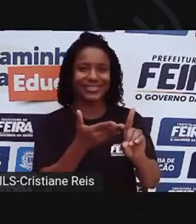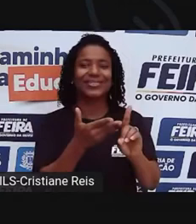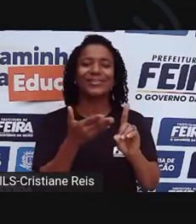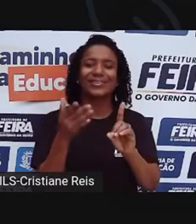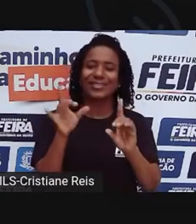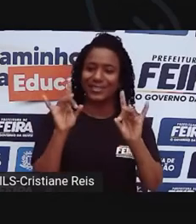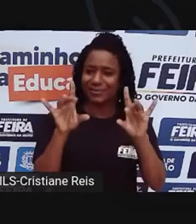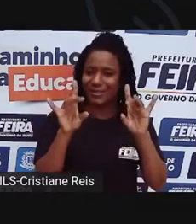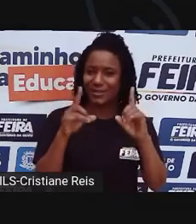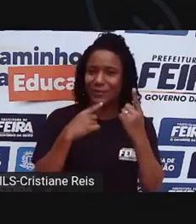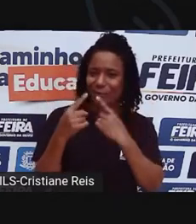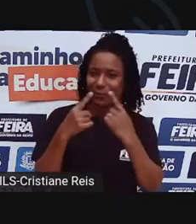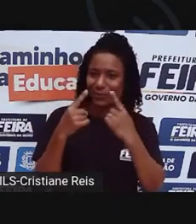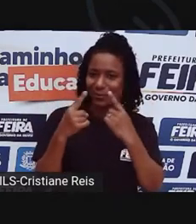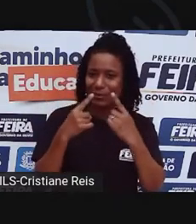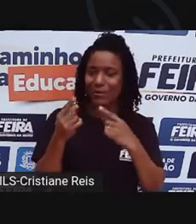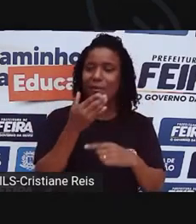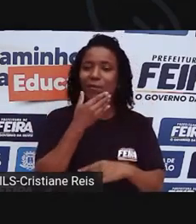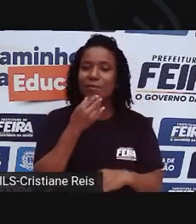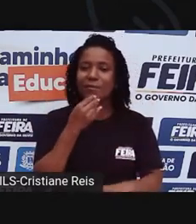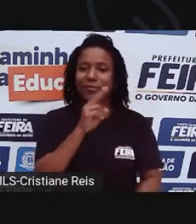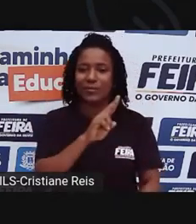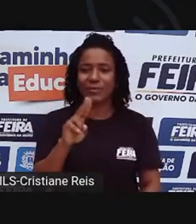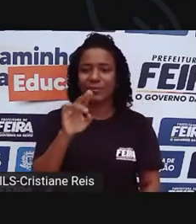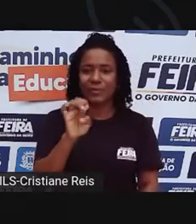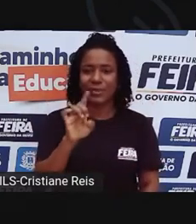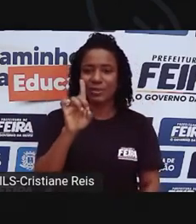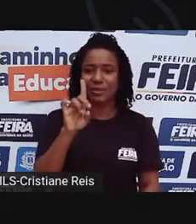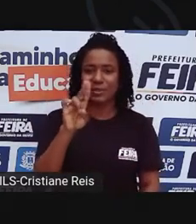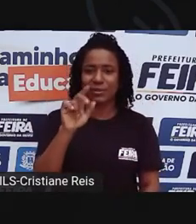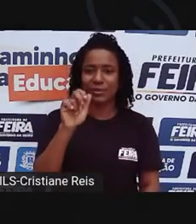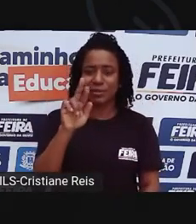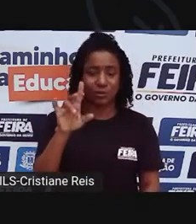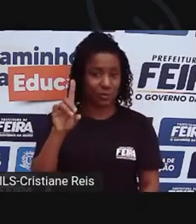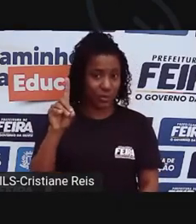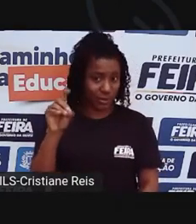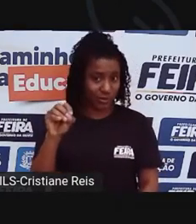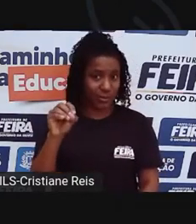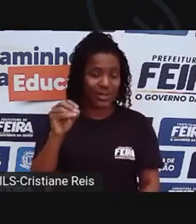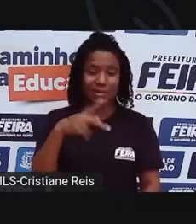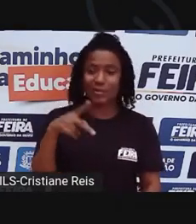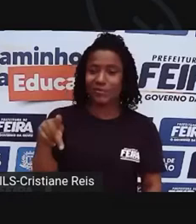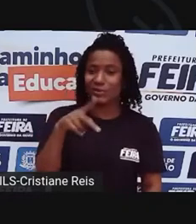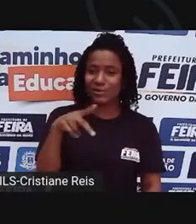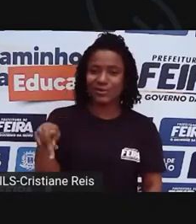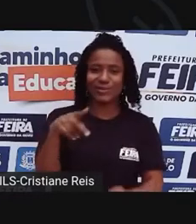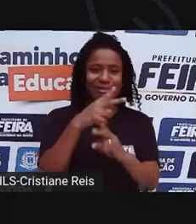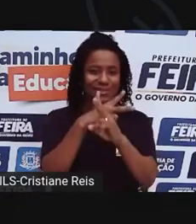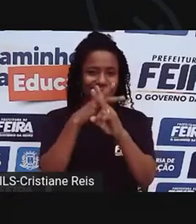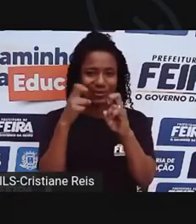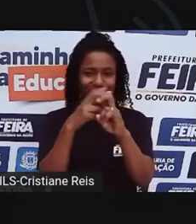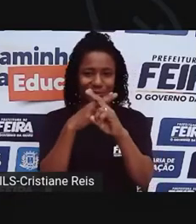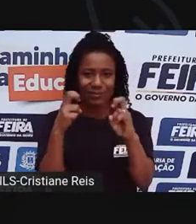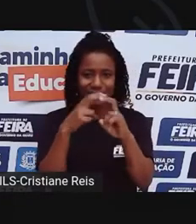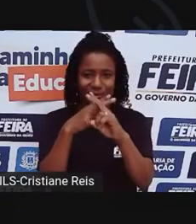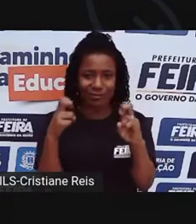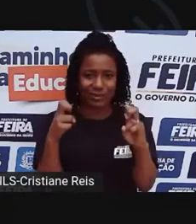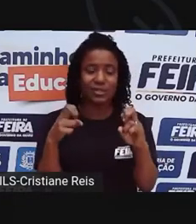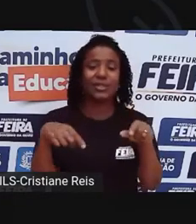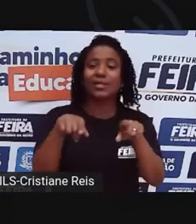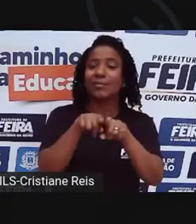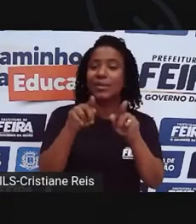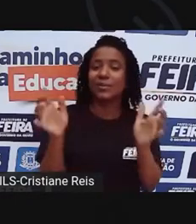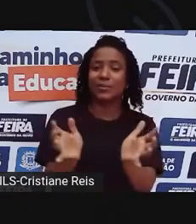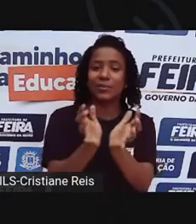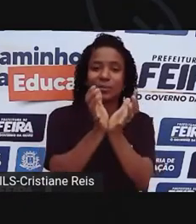Miranda, ele é professor lá da UFES, Universidade Estadual de Feira de Santana, onde ele também coordena o grupo de pesquisa